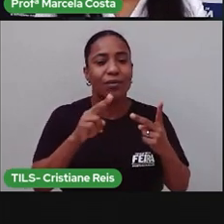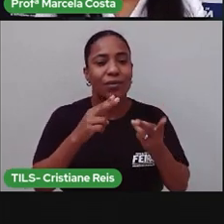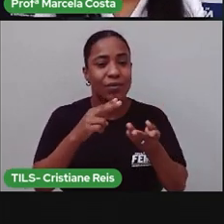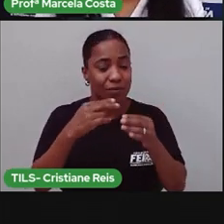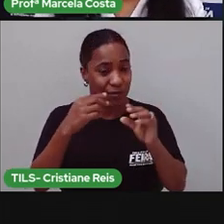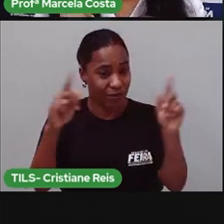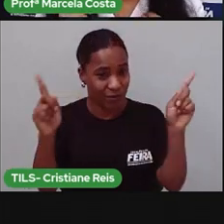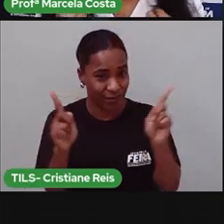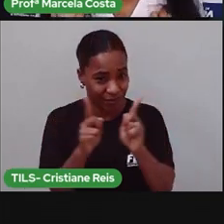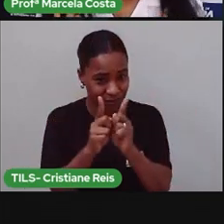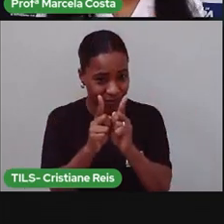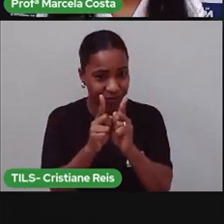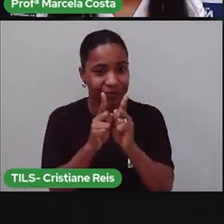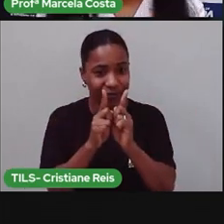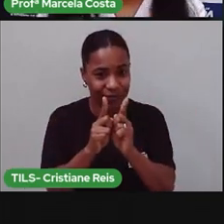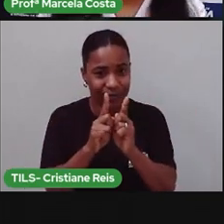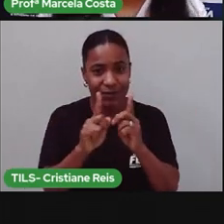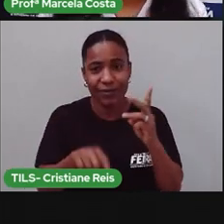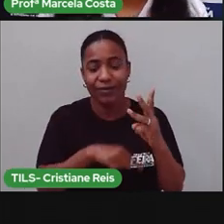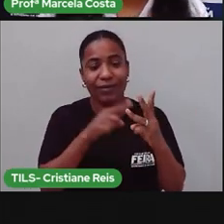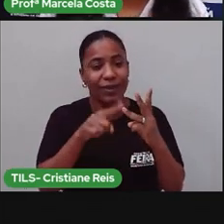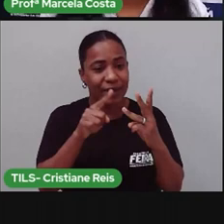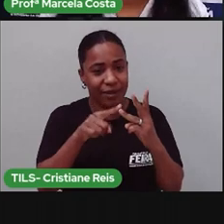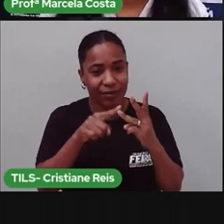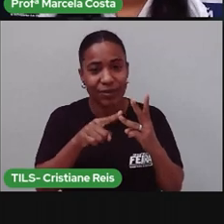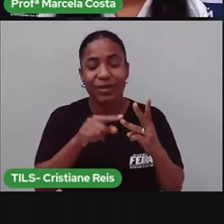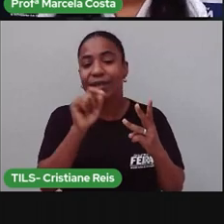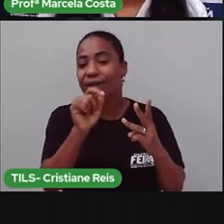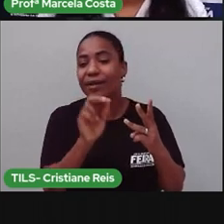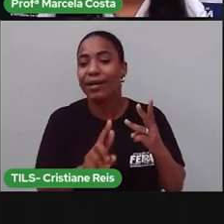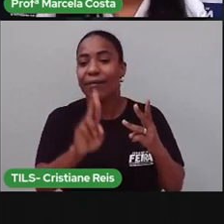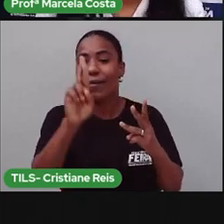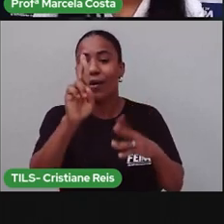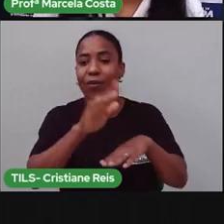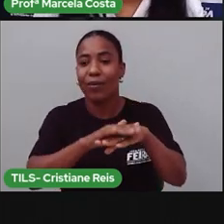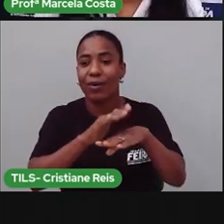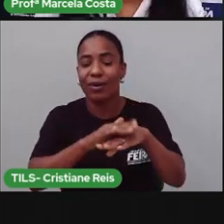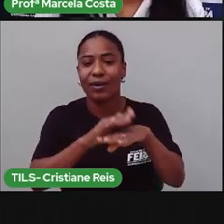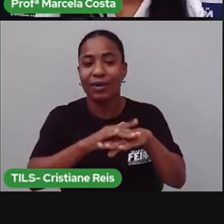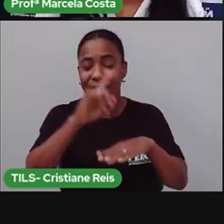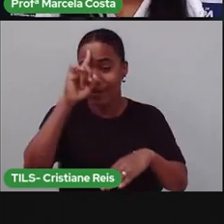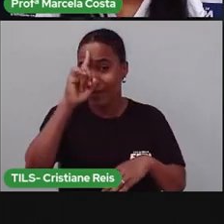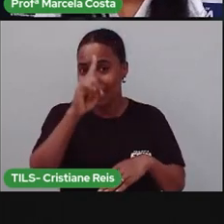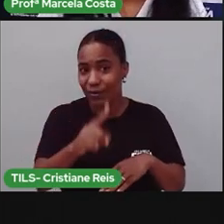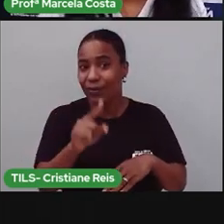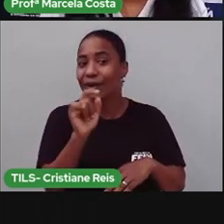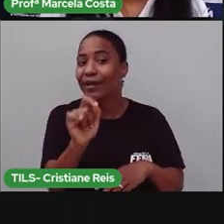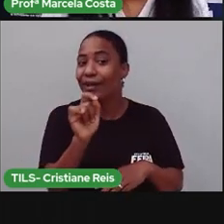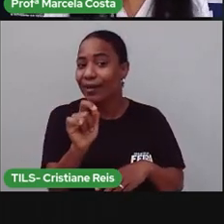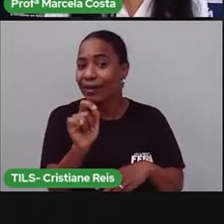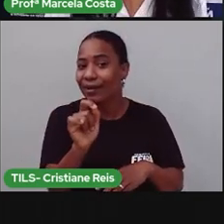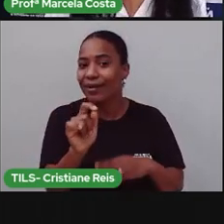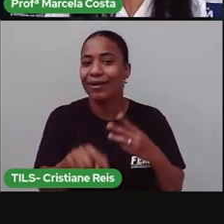Depois, o nome de quem enviou o bilhete. E não esquece de colocar a data.